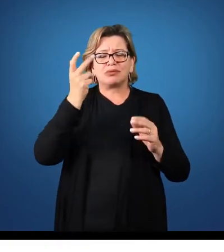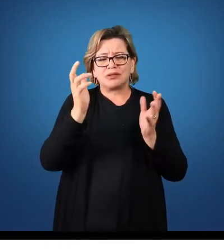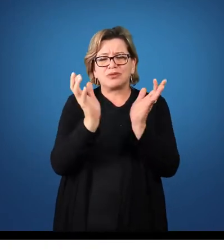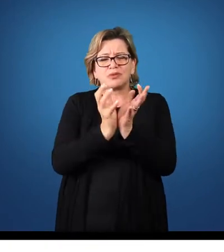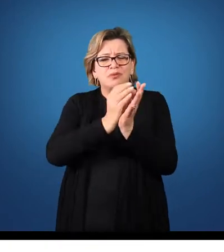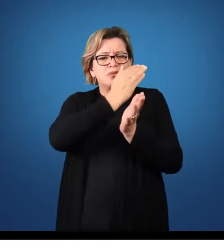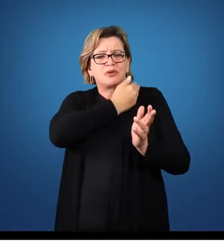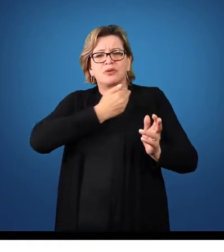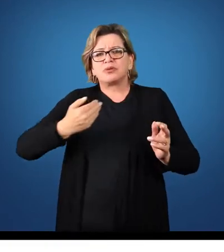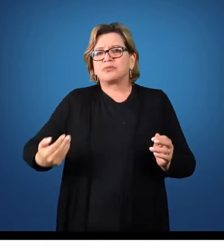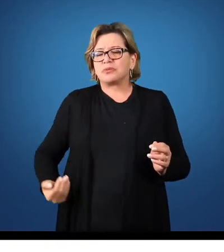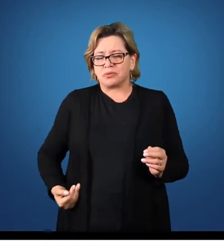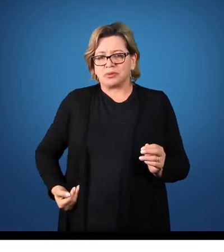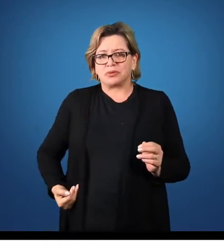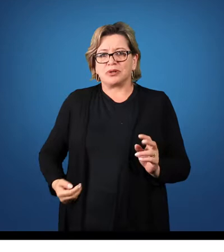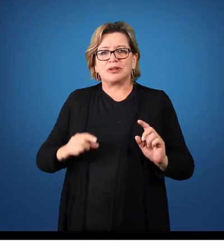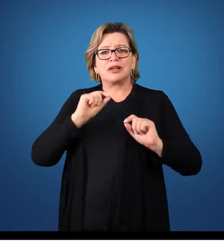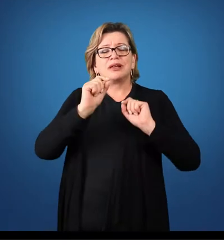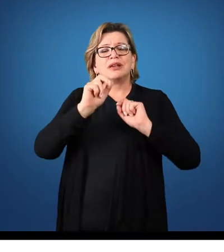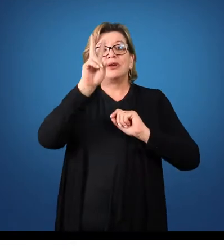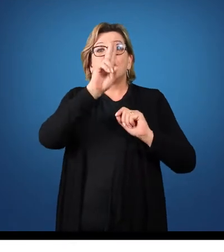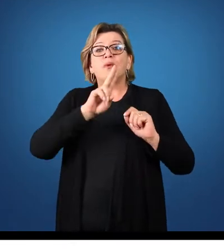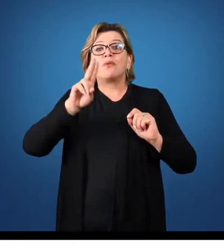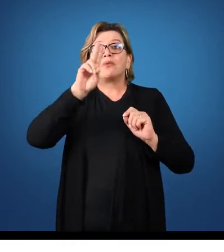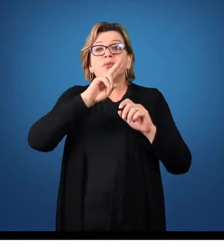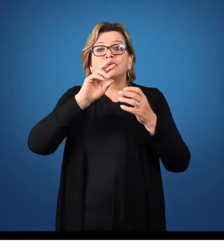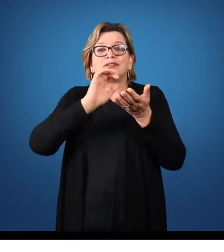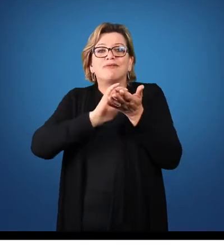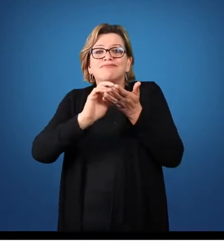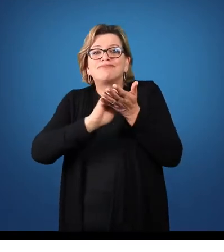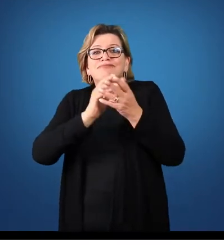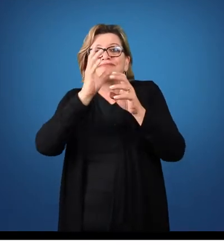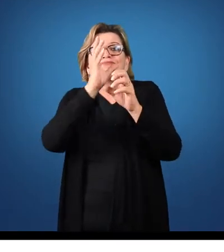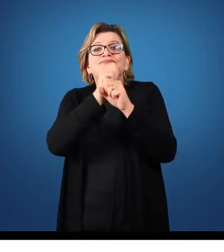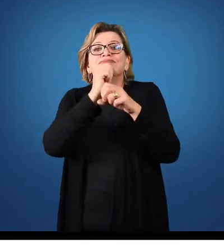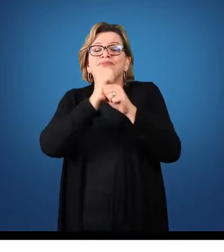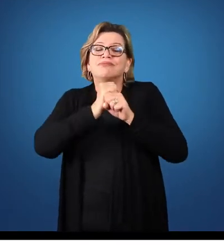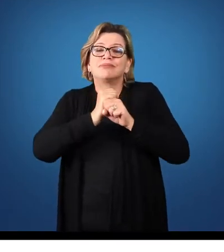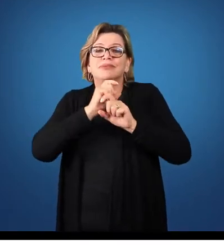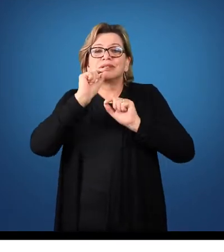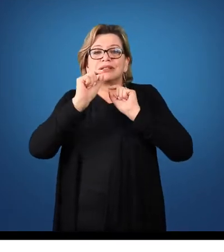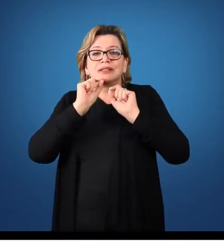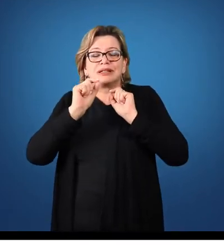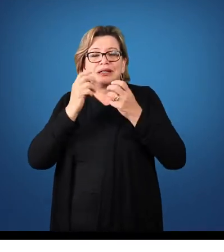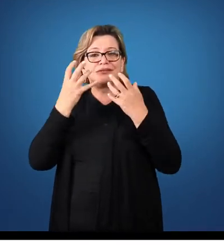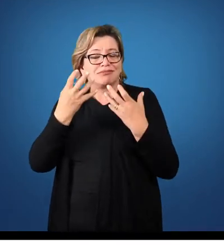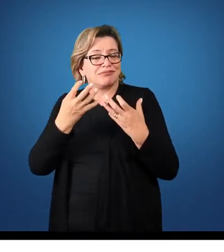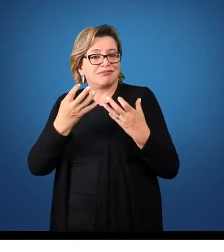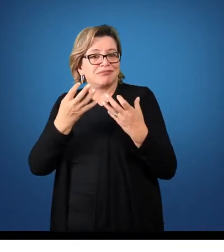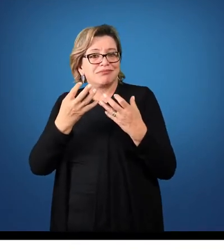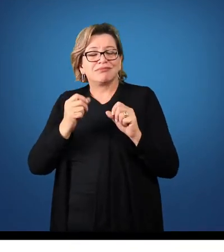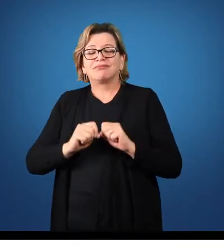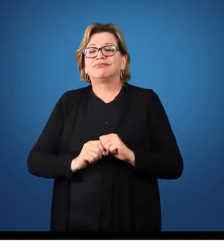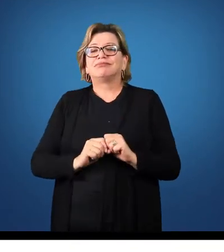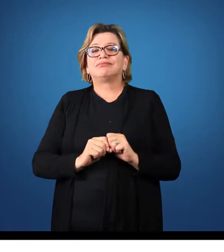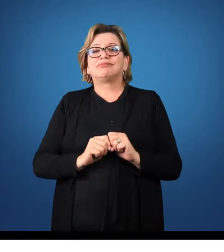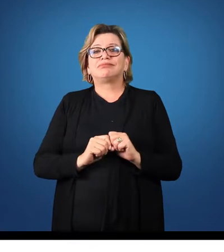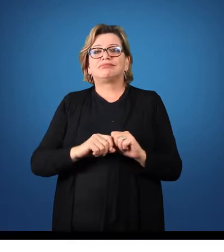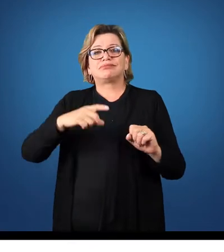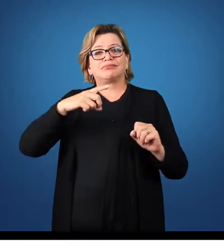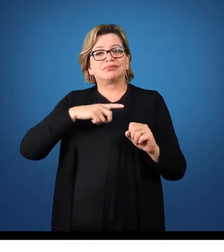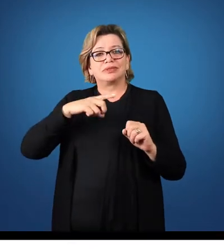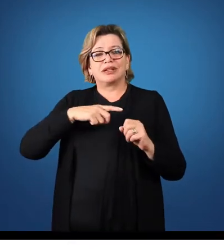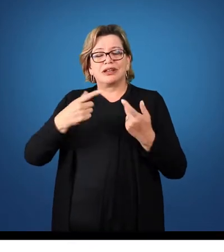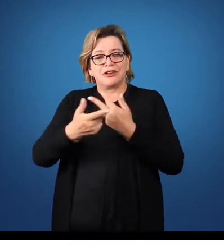quais são os usuários dessas informações? Quem busca informações na contabilidade? Nós temos